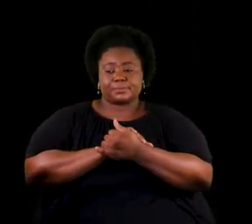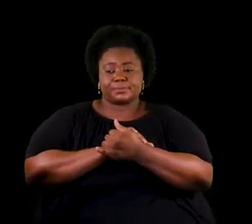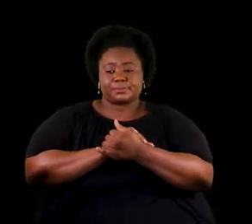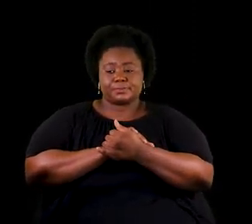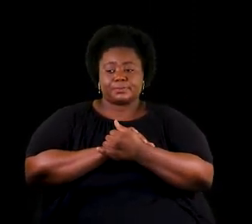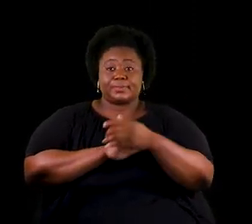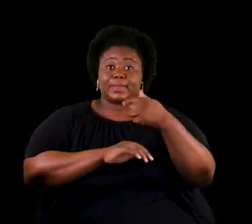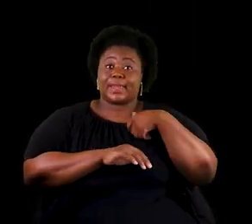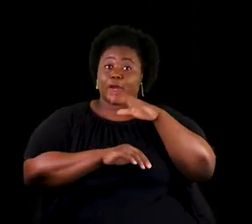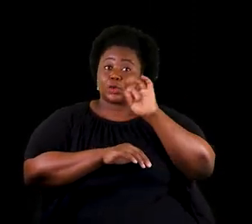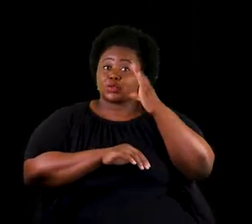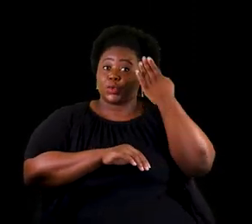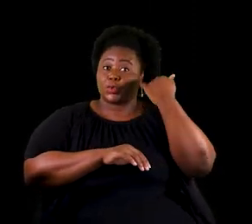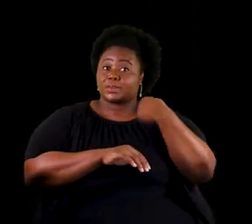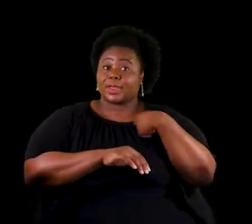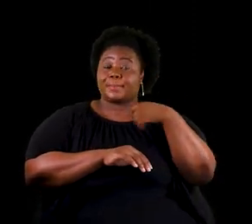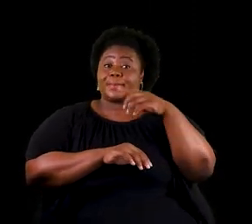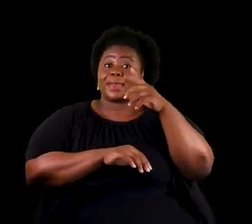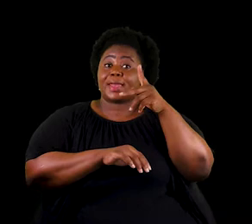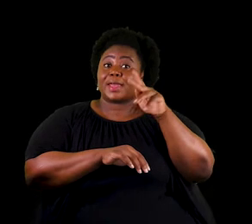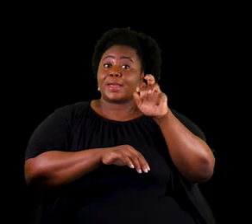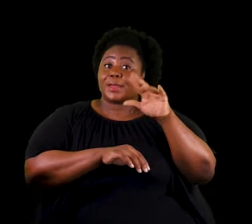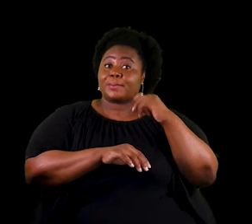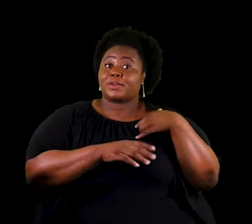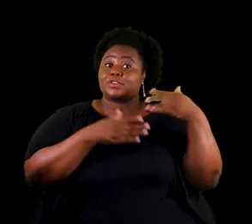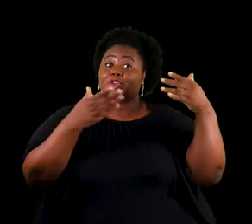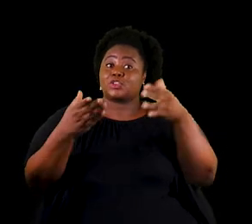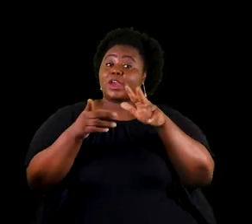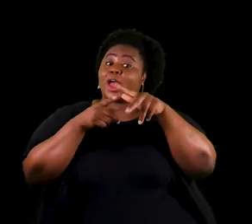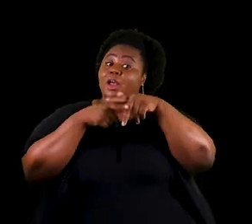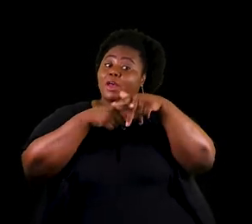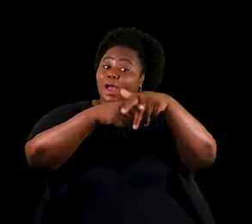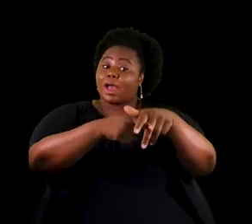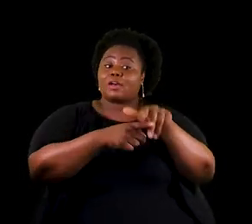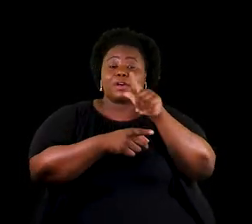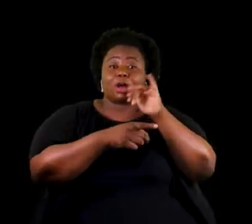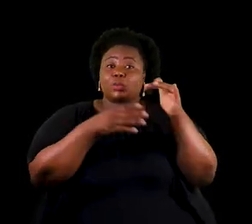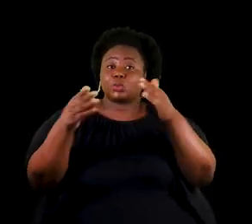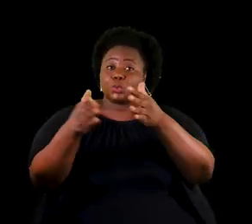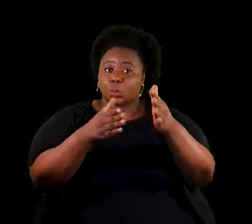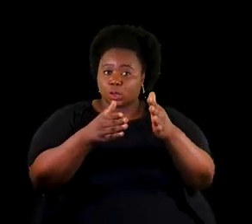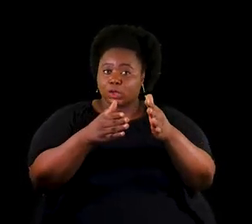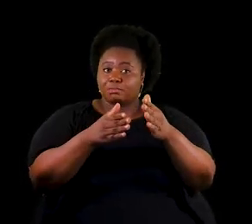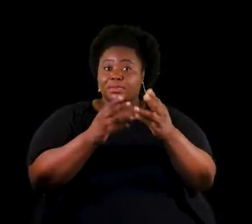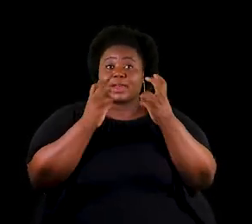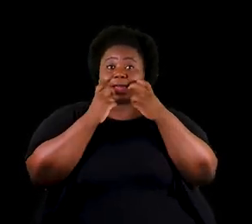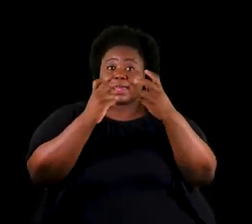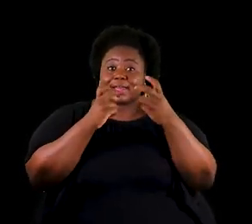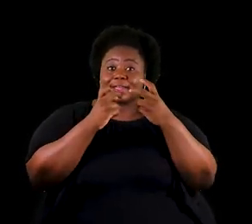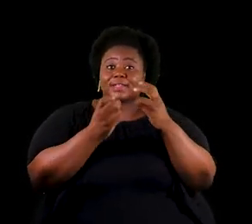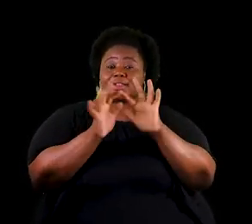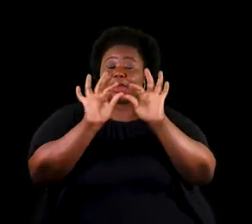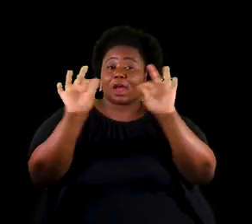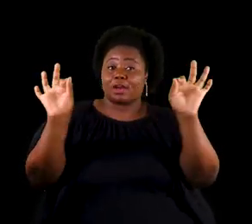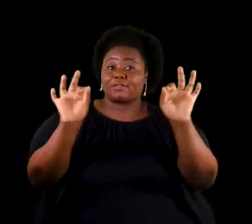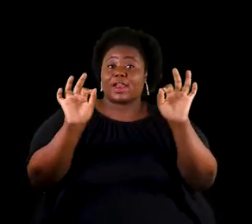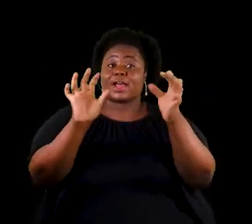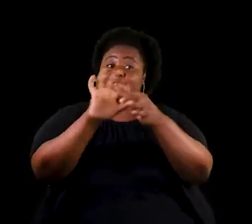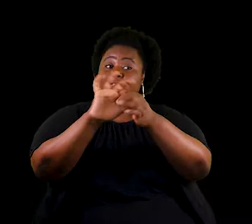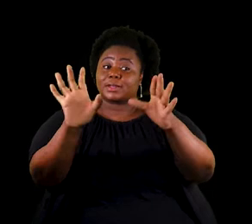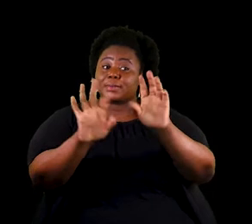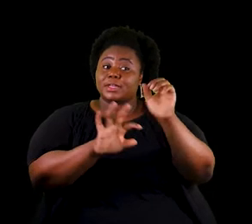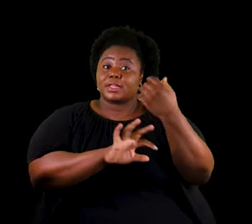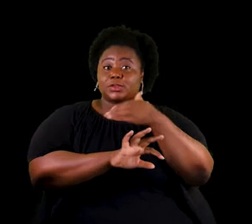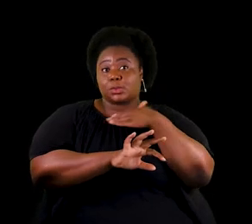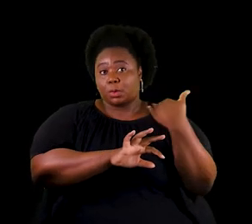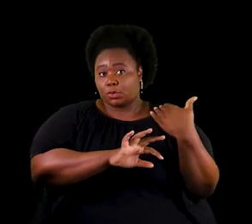Eu só sabia que Dom Pedro tinha chegado a cavalo nas margens do rio Ipiranga e gritado a frase independência ou